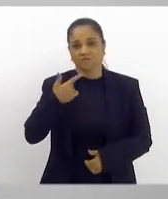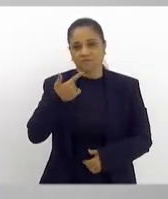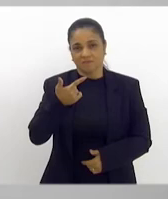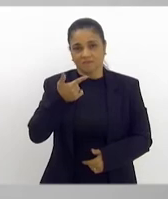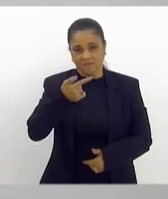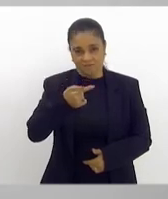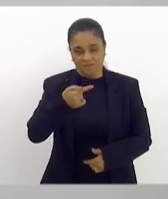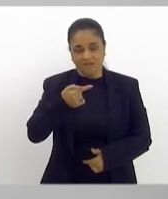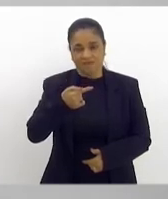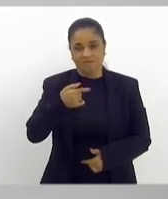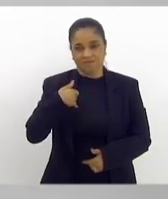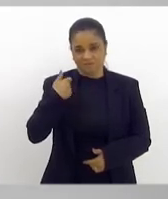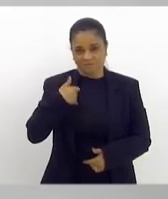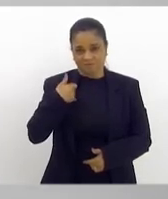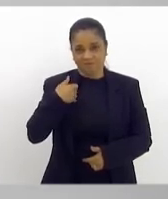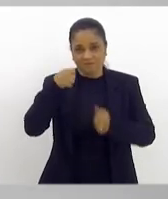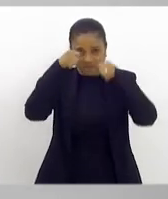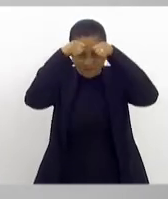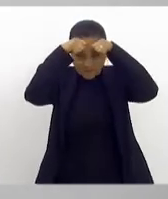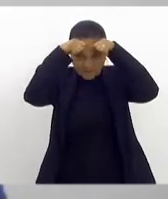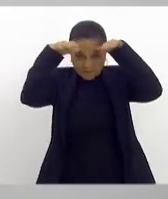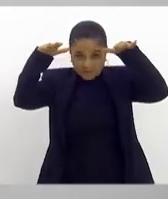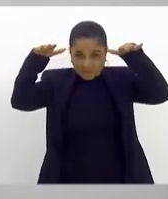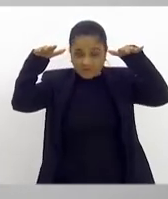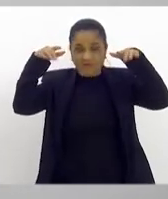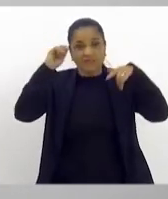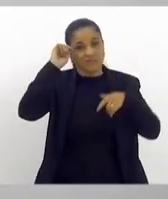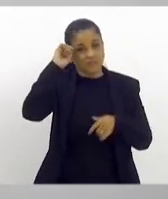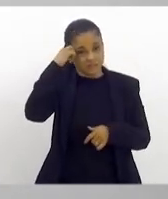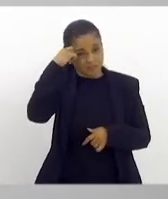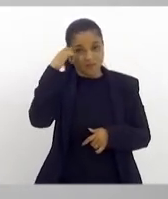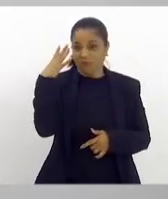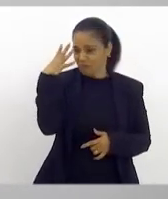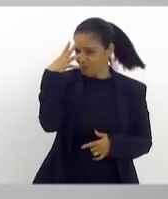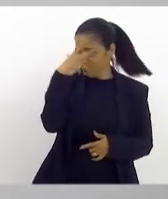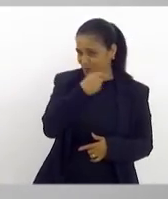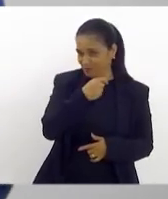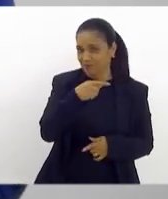autista, negro, bonitão.